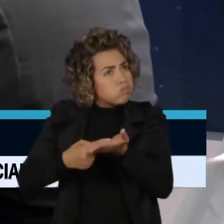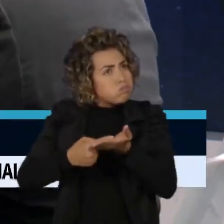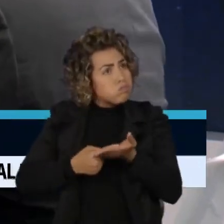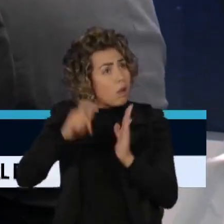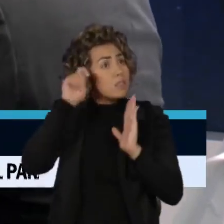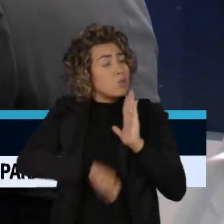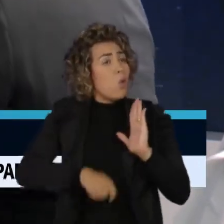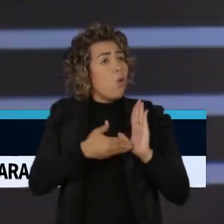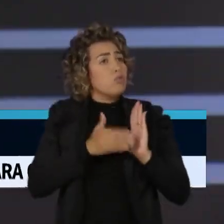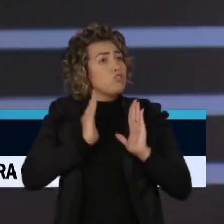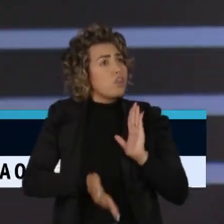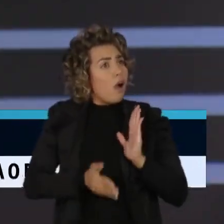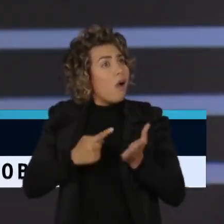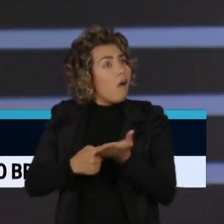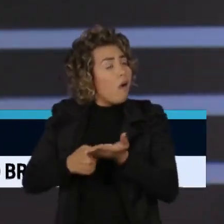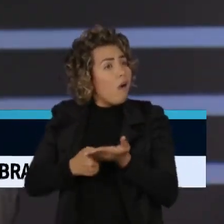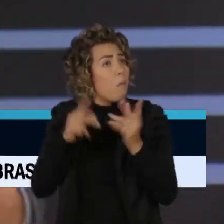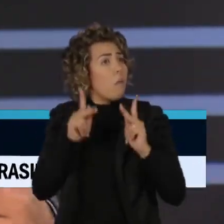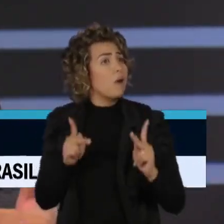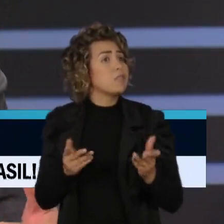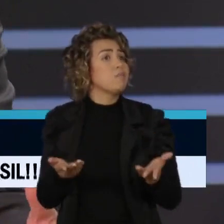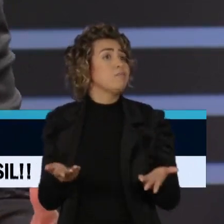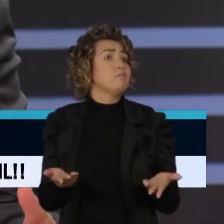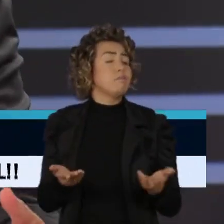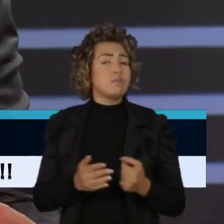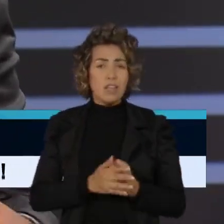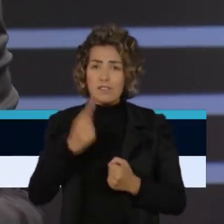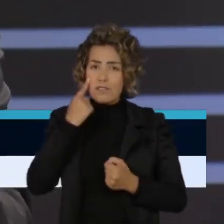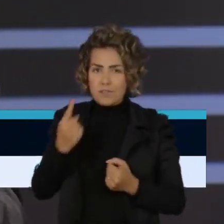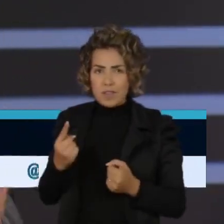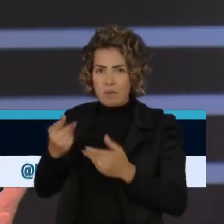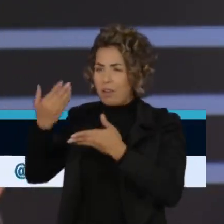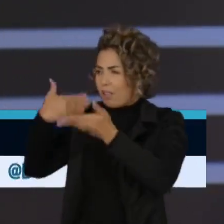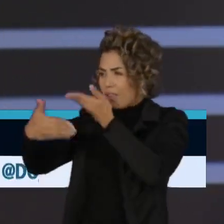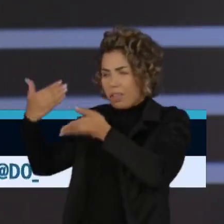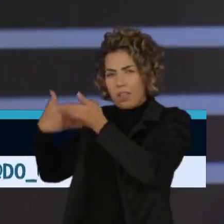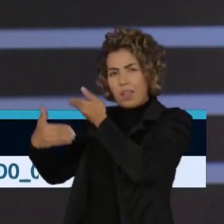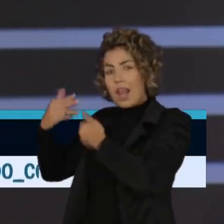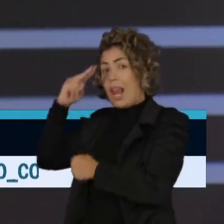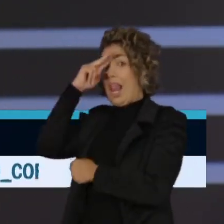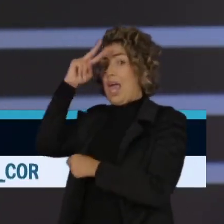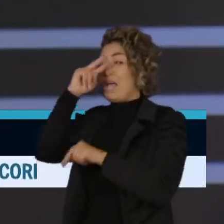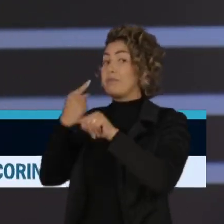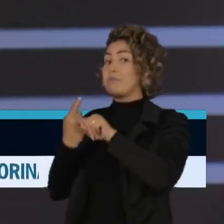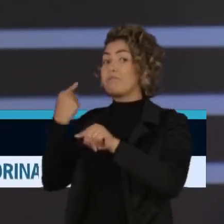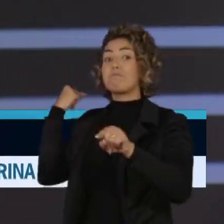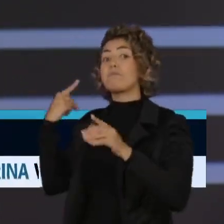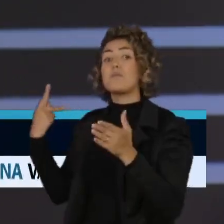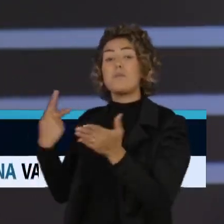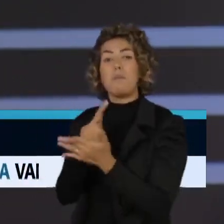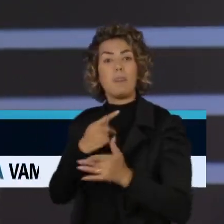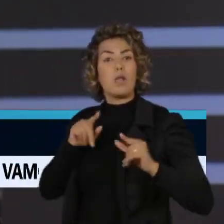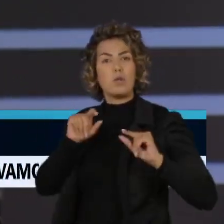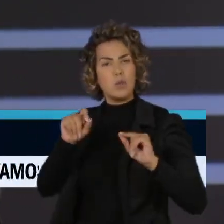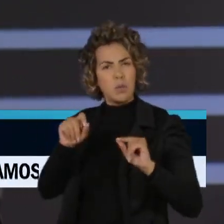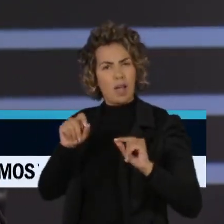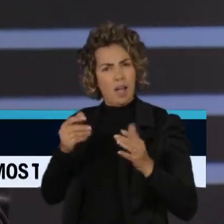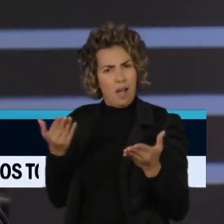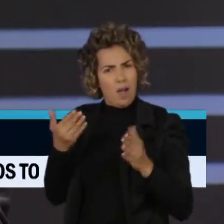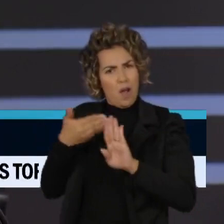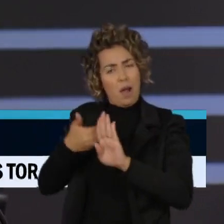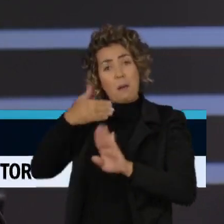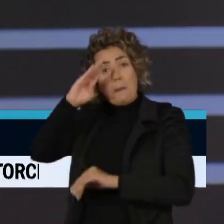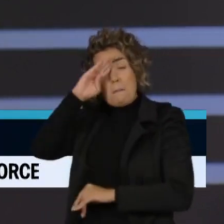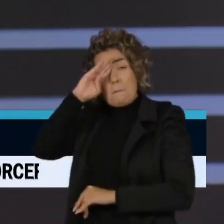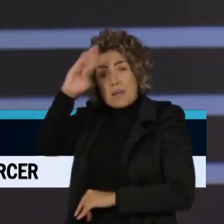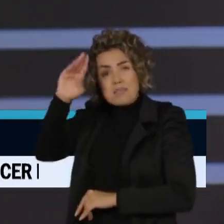Agora, se você for pegar também isso aqui, a gente for retroceder bastante no tempo, né? Acho que é importante sempre a gente lembrar que boa parte dos conflitos modernos do continente